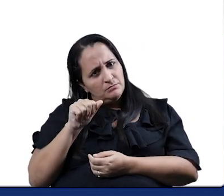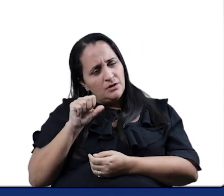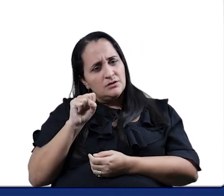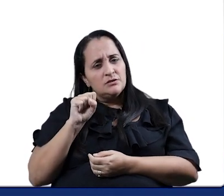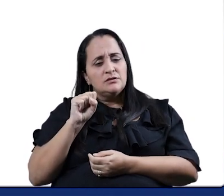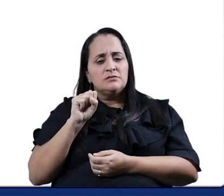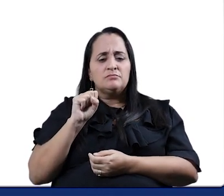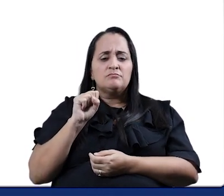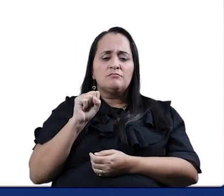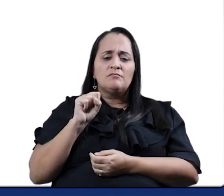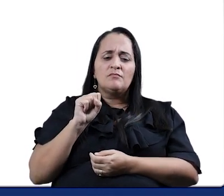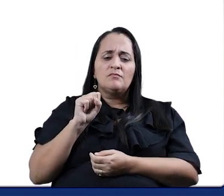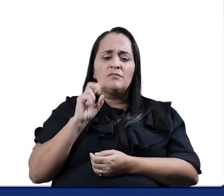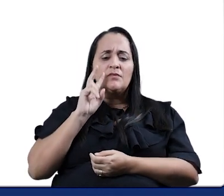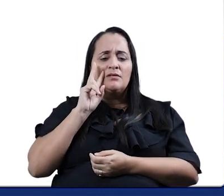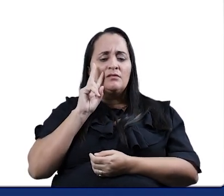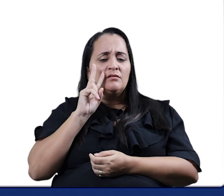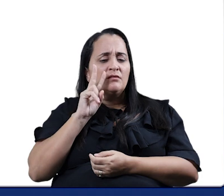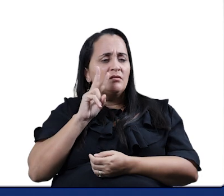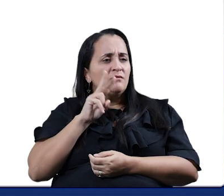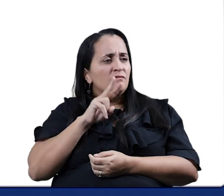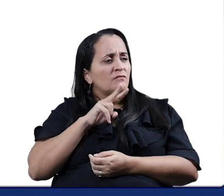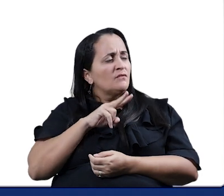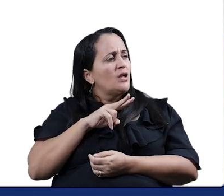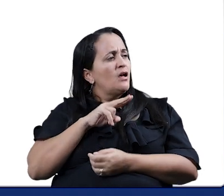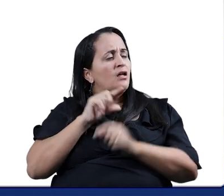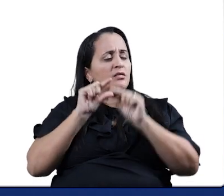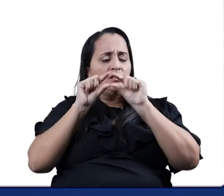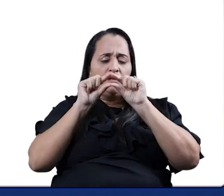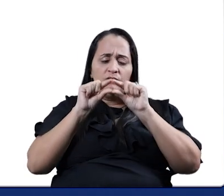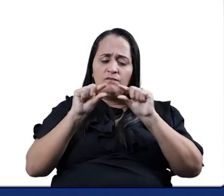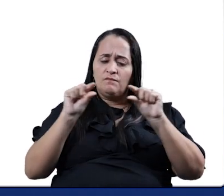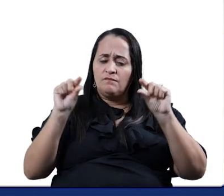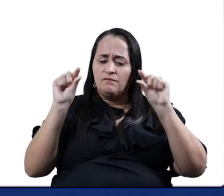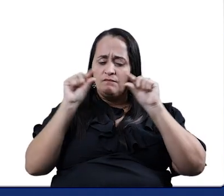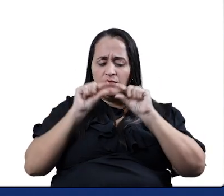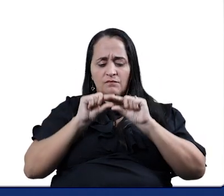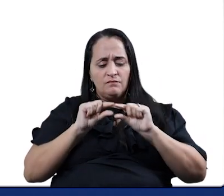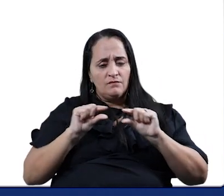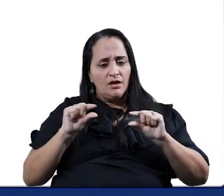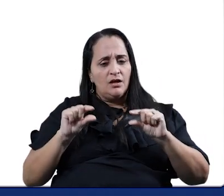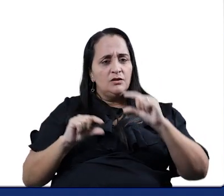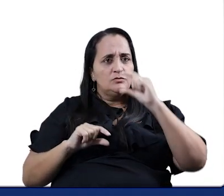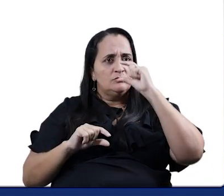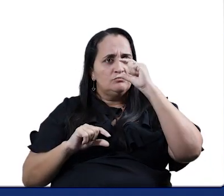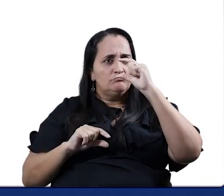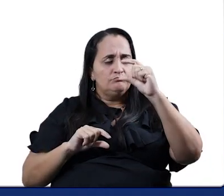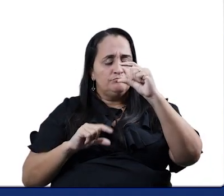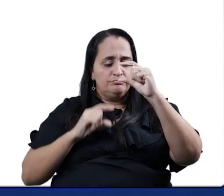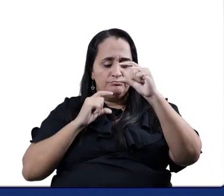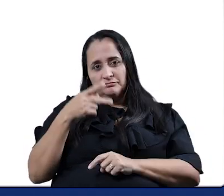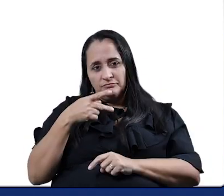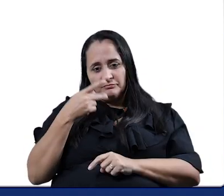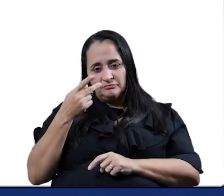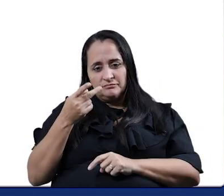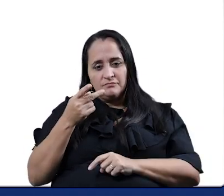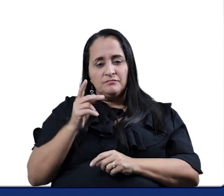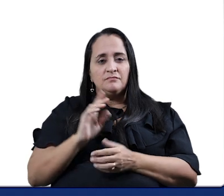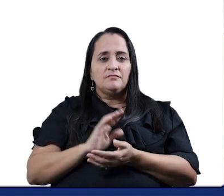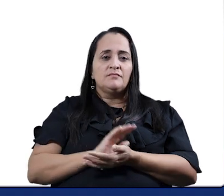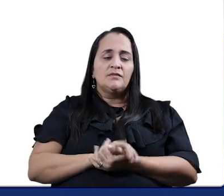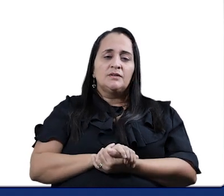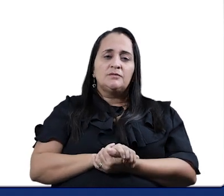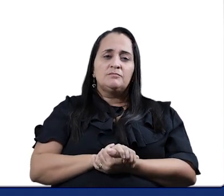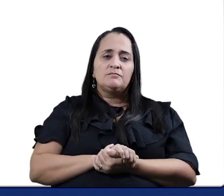Que são uma canção. Que ela tem versos. E ela tem as estrofes. Por